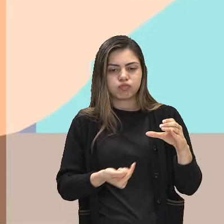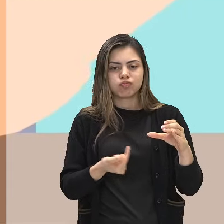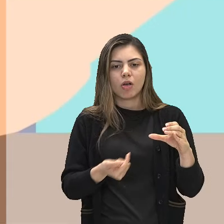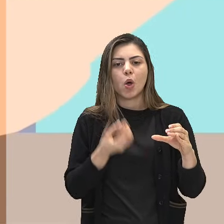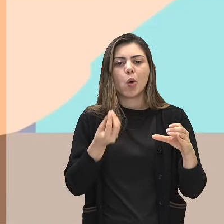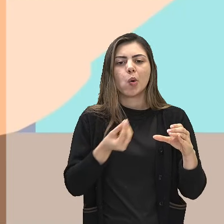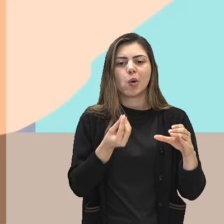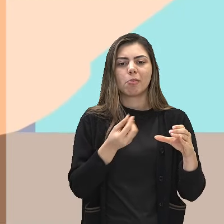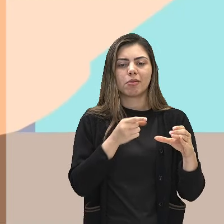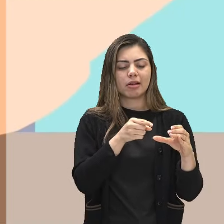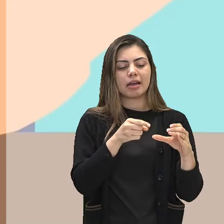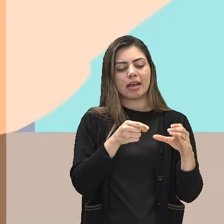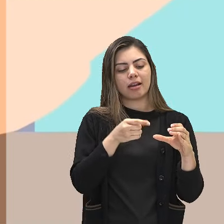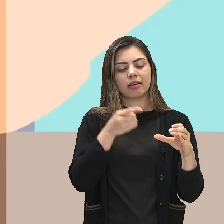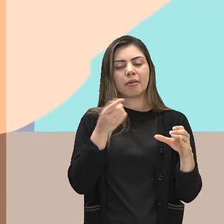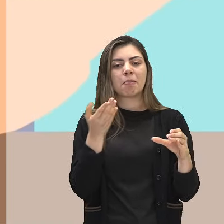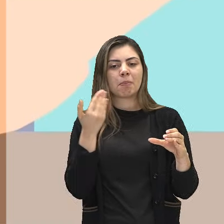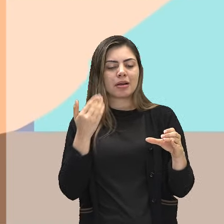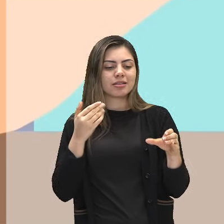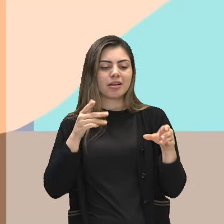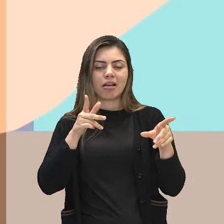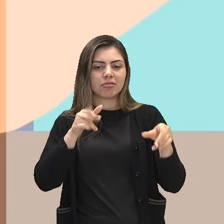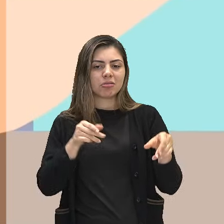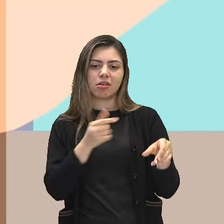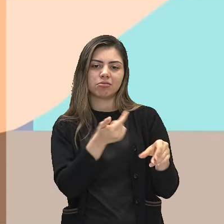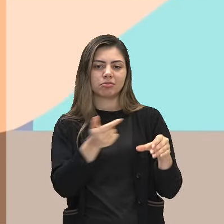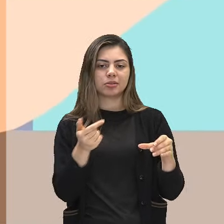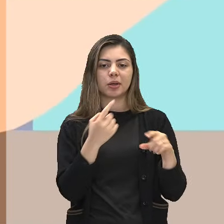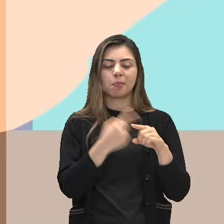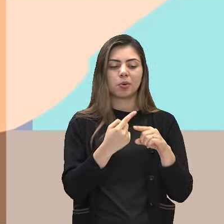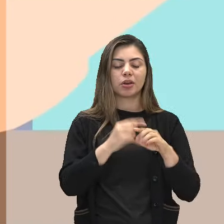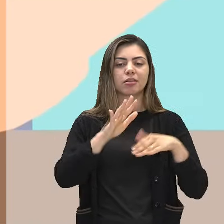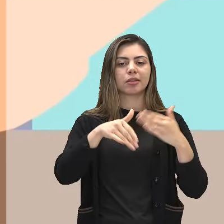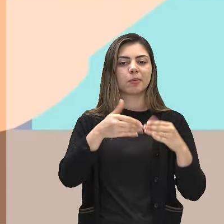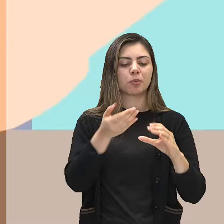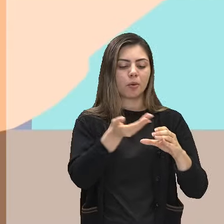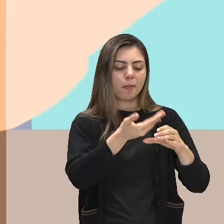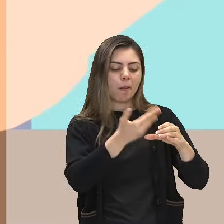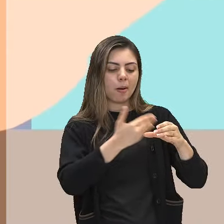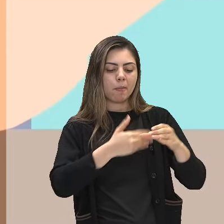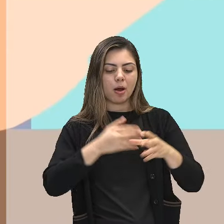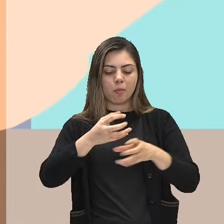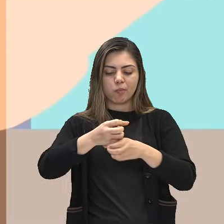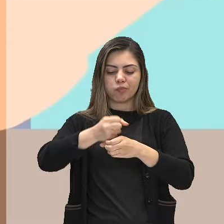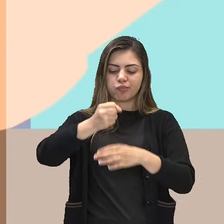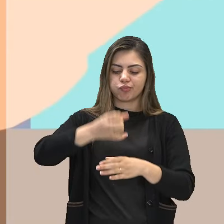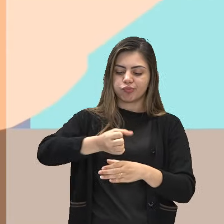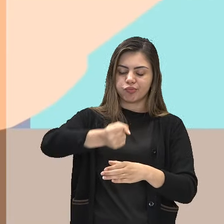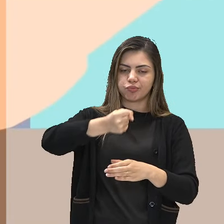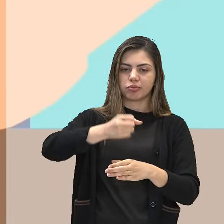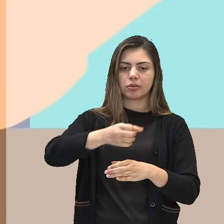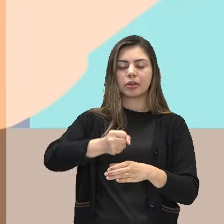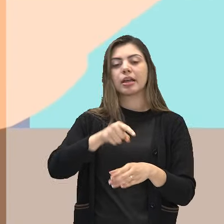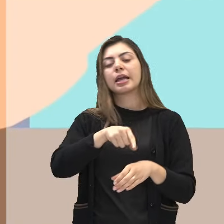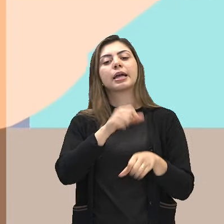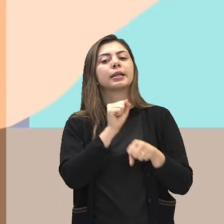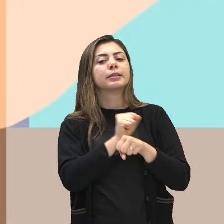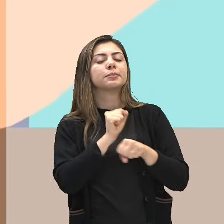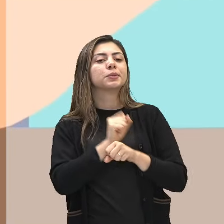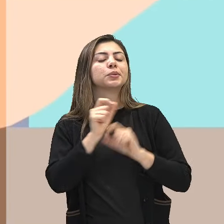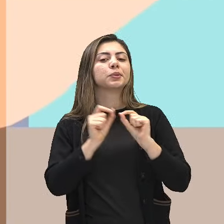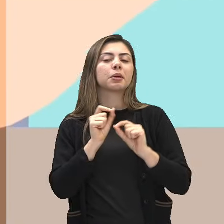saudosa do seu antigo feitio, para se espichar mais tarde no prego de parede ao sol, aguardando a